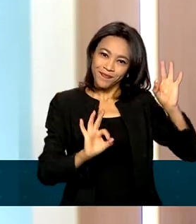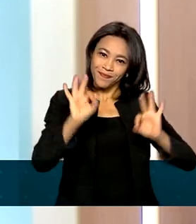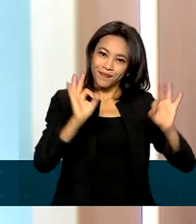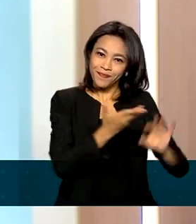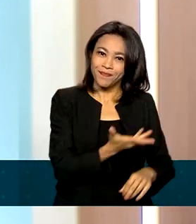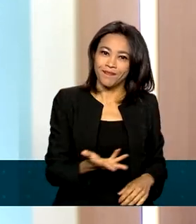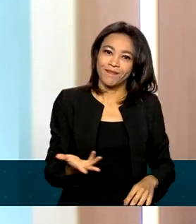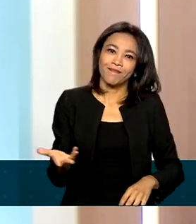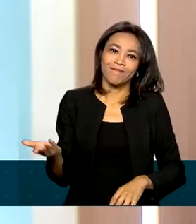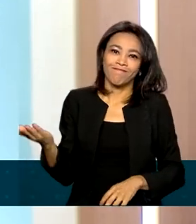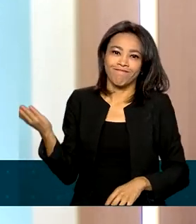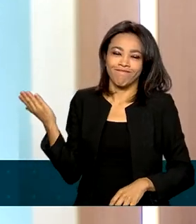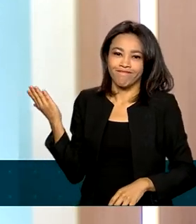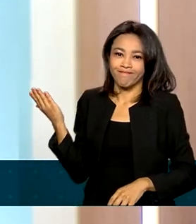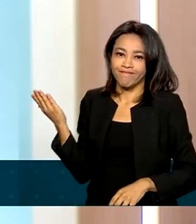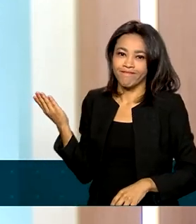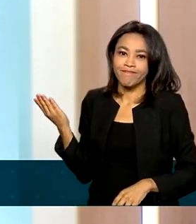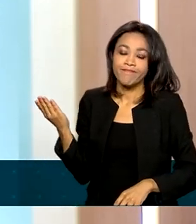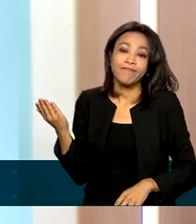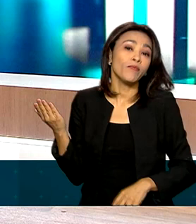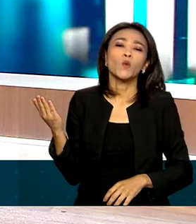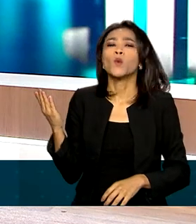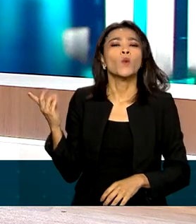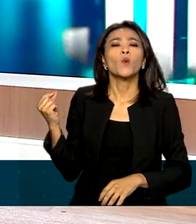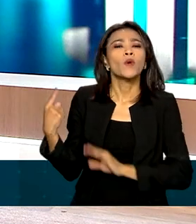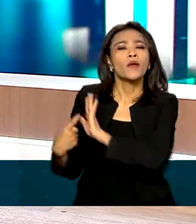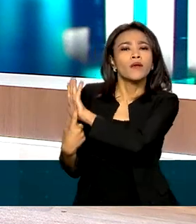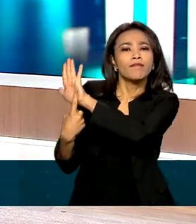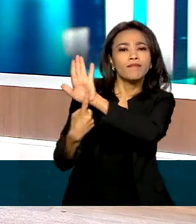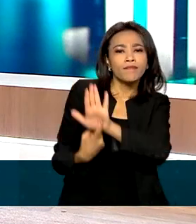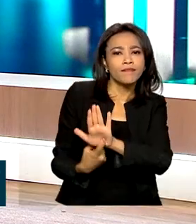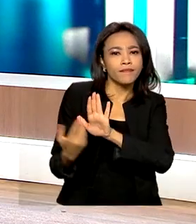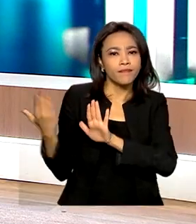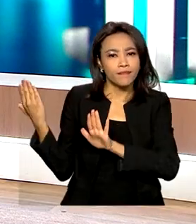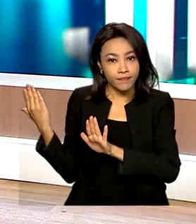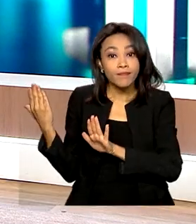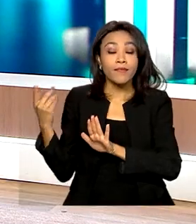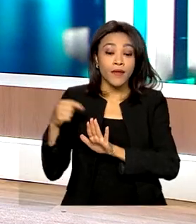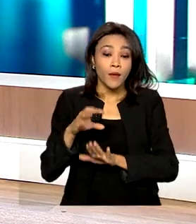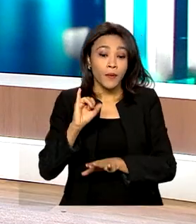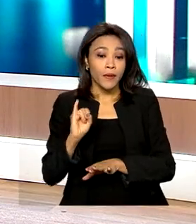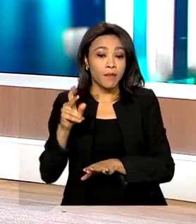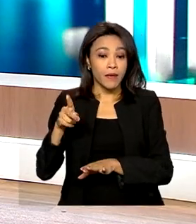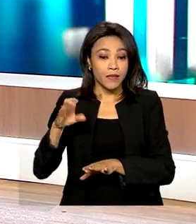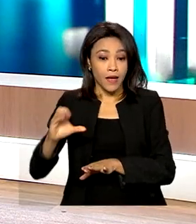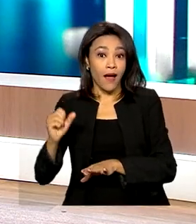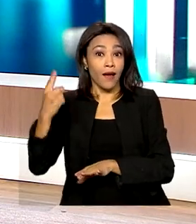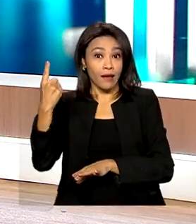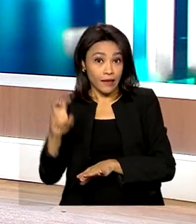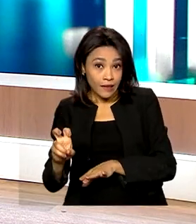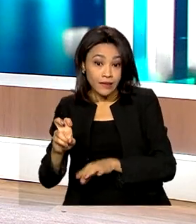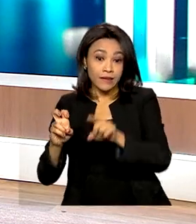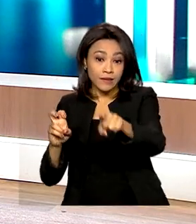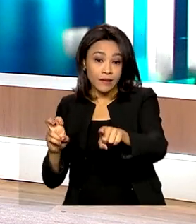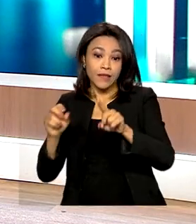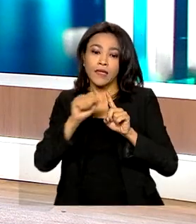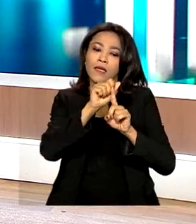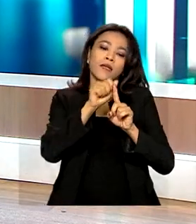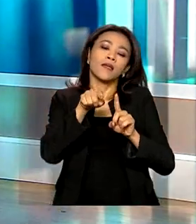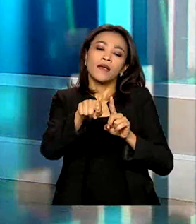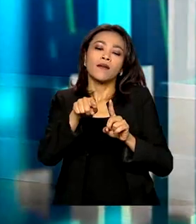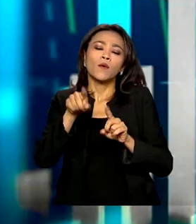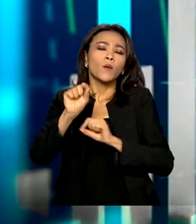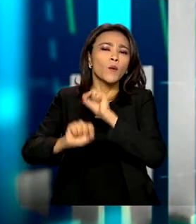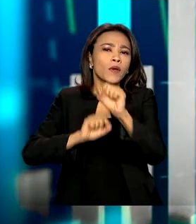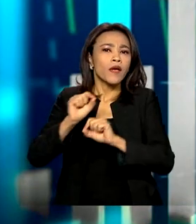compartilhar a partir de agora. O que nós temos então aqui? O resultado do IPCA 15, que é o IPCA de setembro até o dia 15,